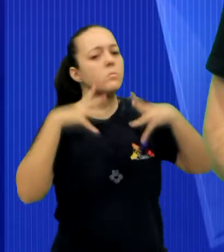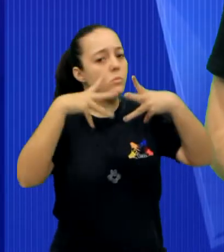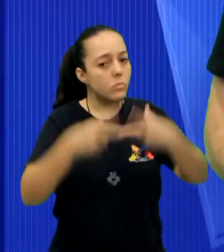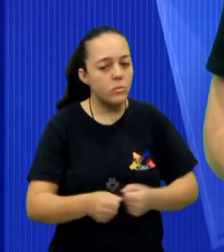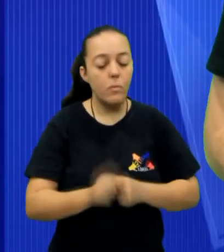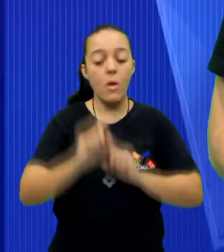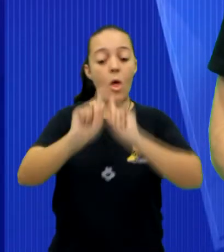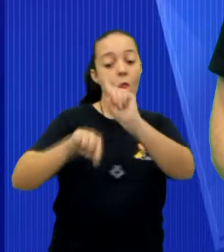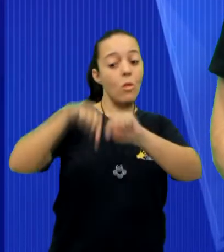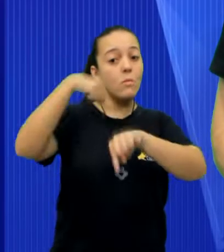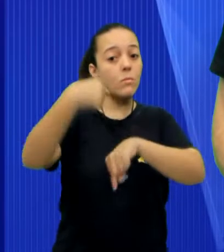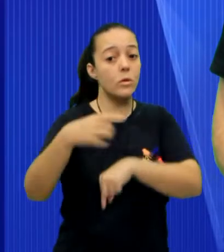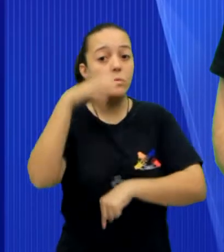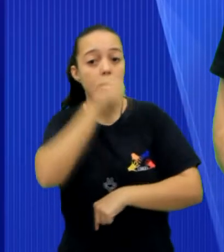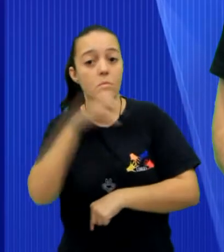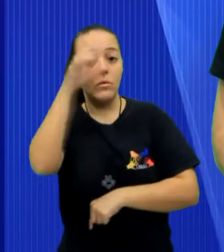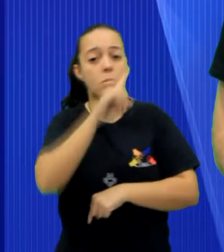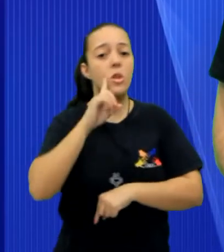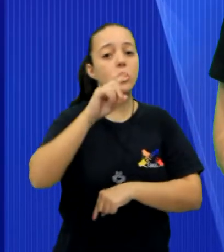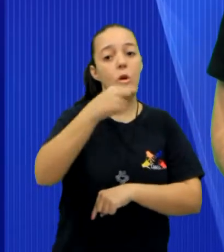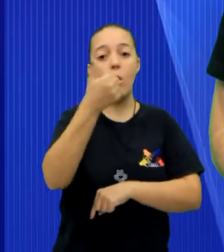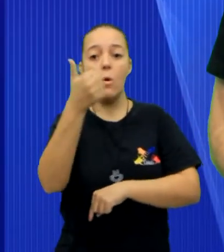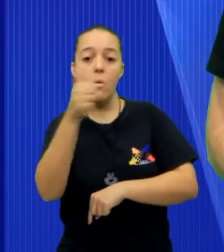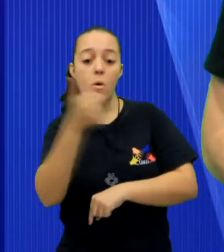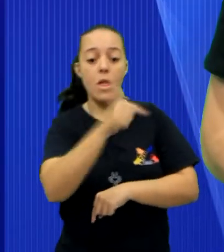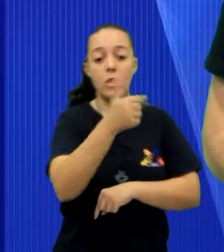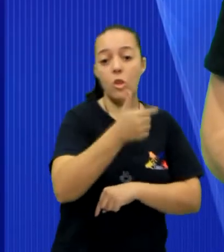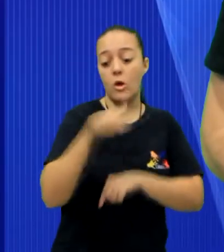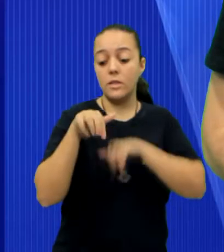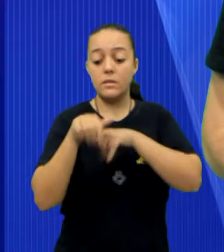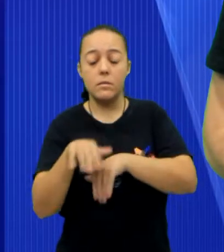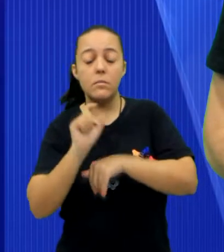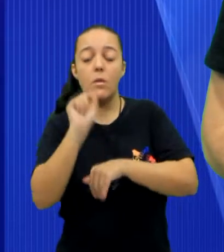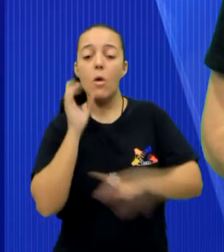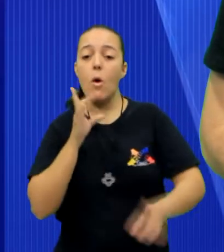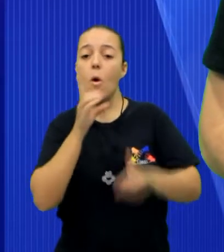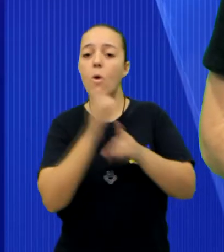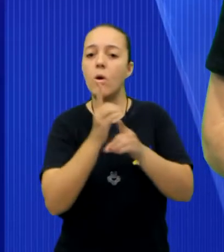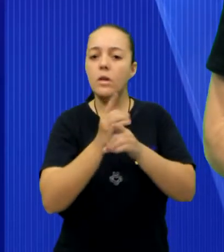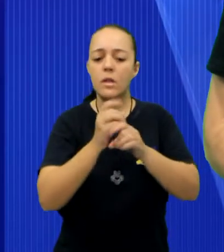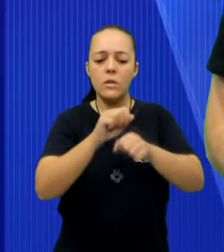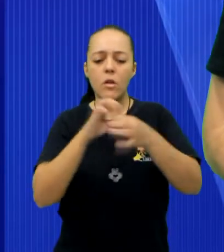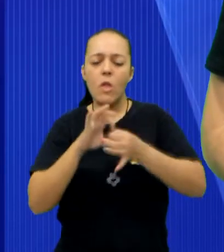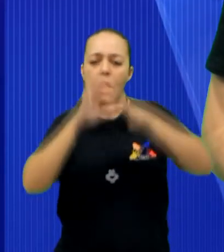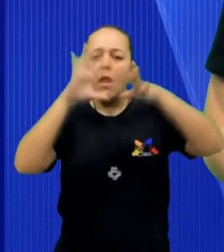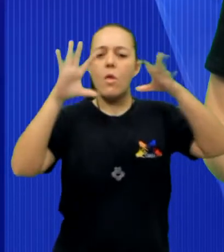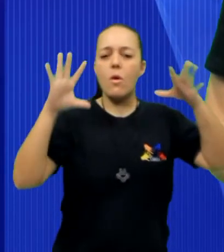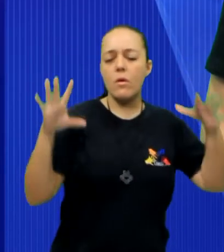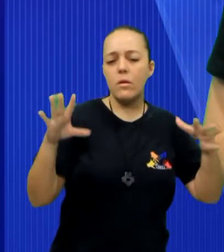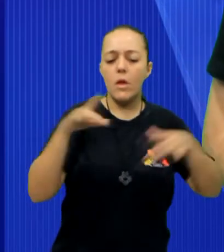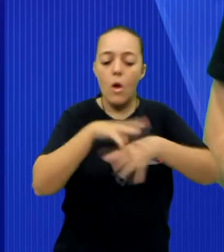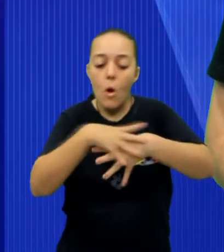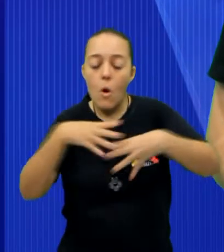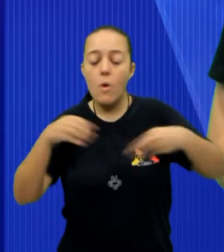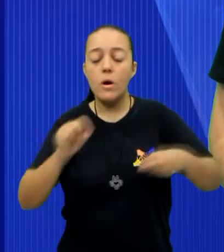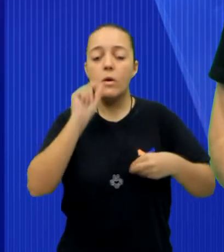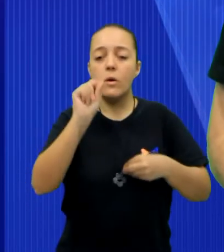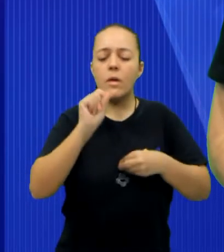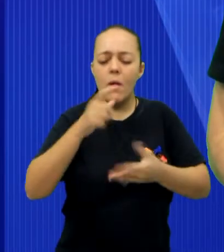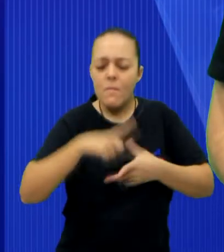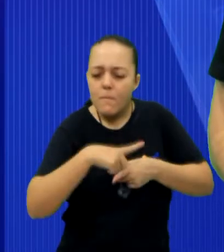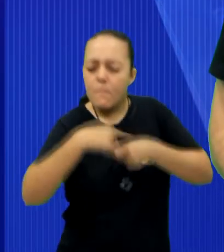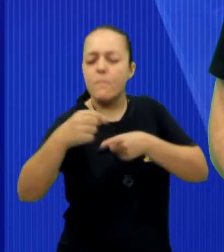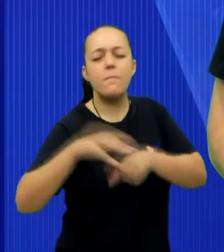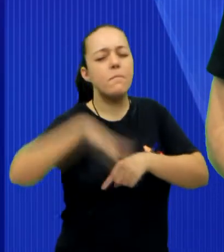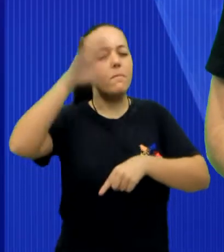AM. E no próximo final de semana, dias 1 e 2 de setembro, vai acontecer o Encontro de Cura e Libertação, promovido pelo Ministério